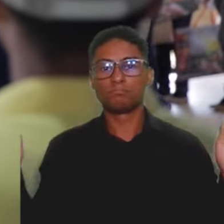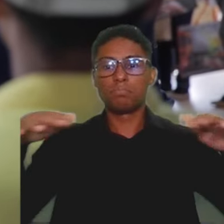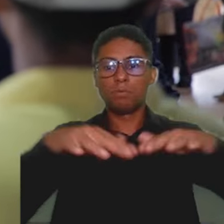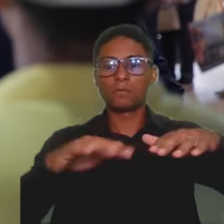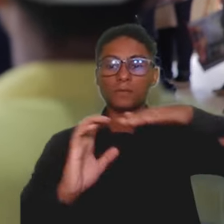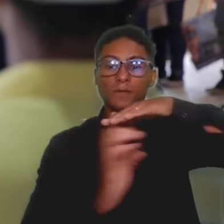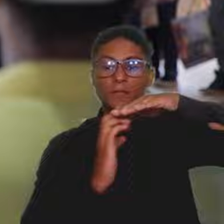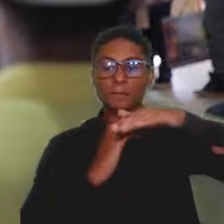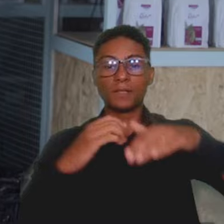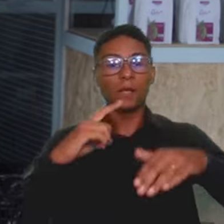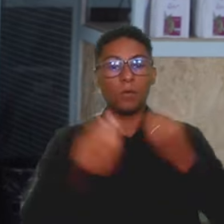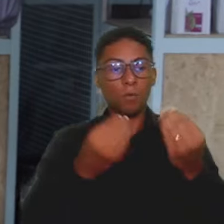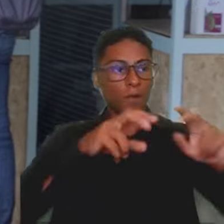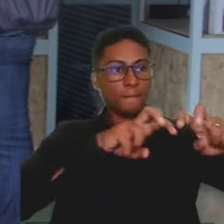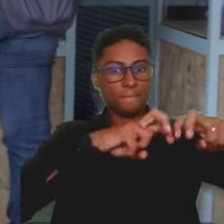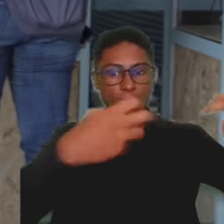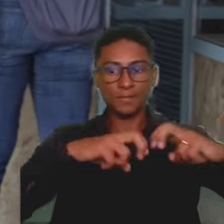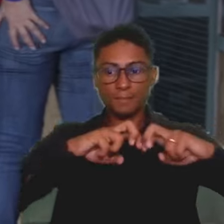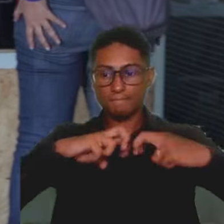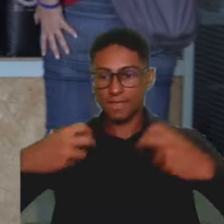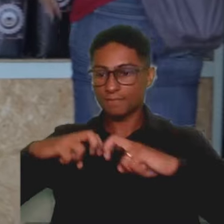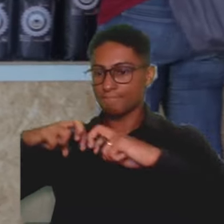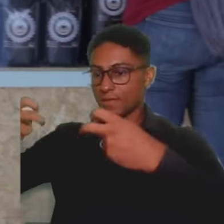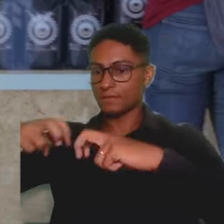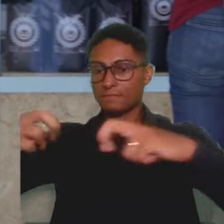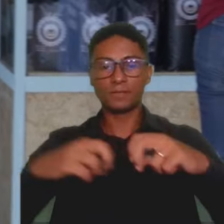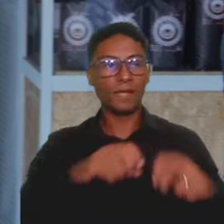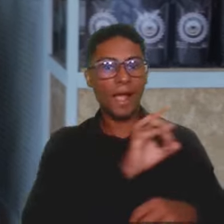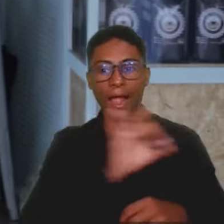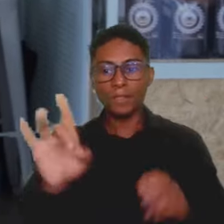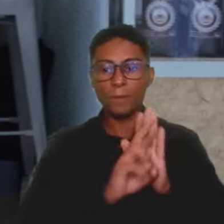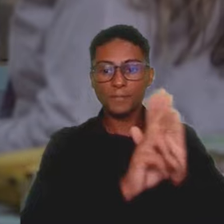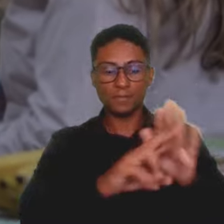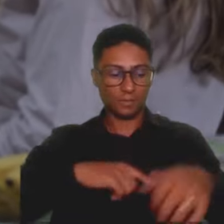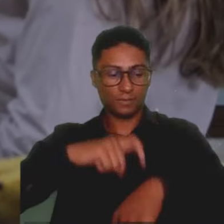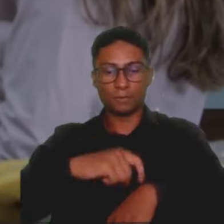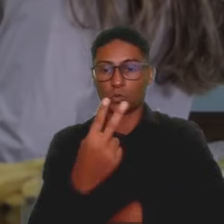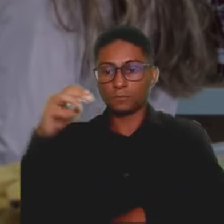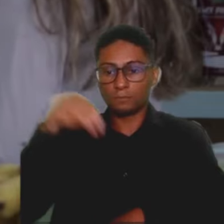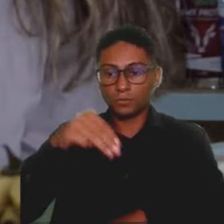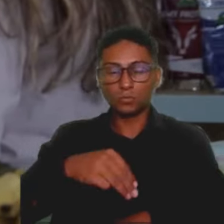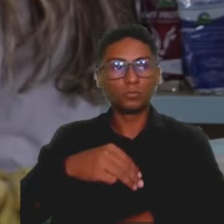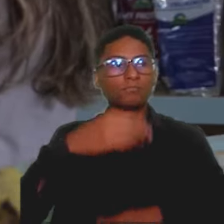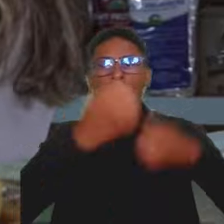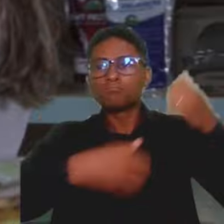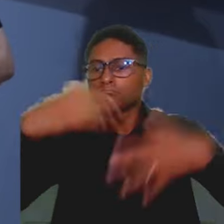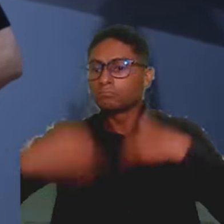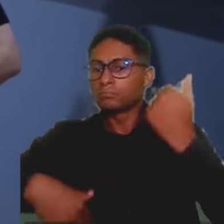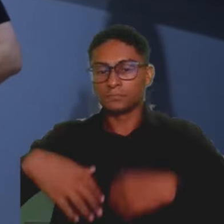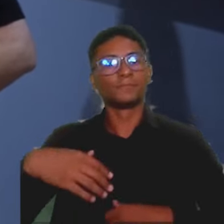empresas serão distribuídas em mesas e cada representante terá até 2 minutos para se apresentar de forma rápida e objetiva.